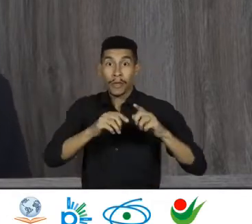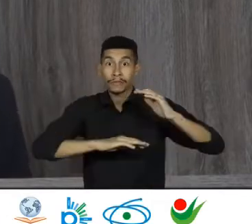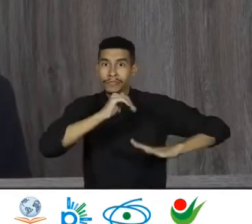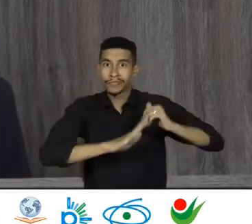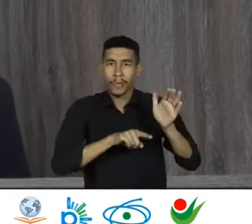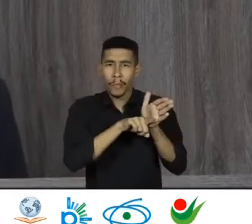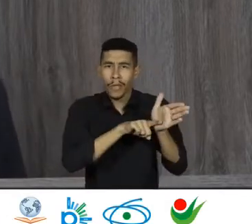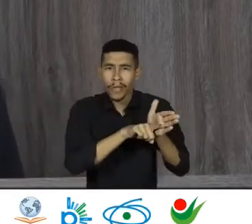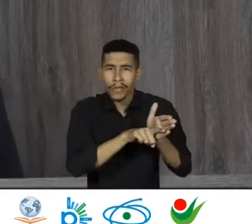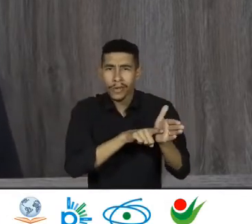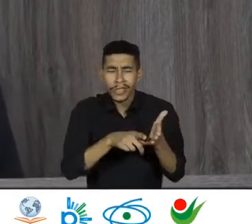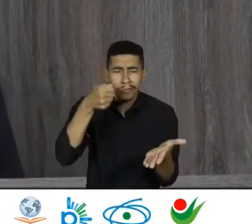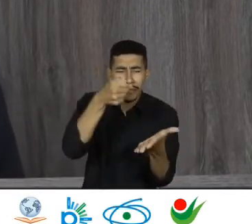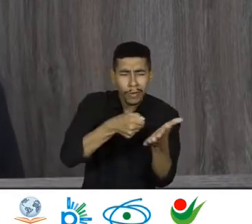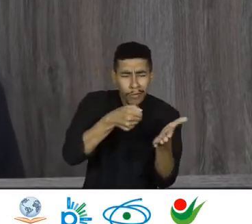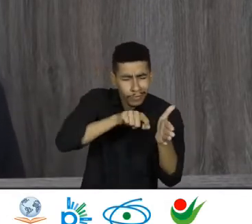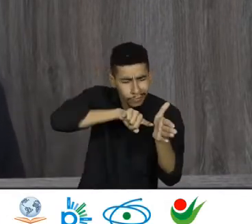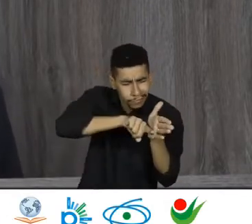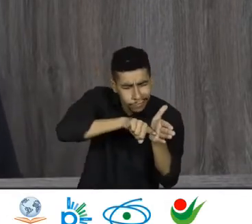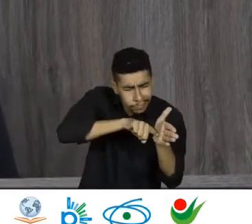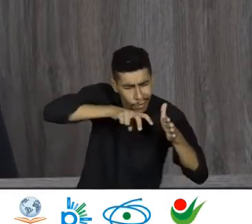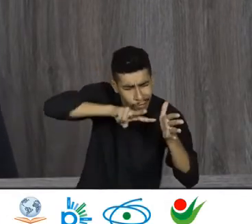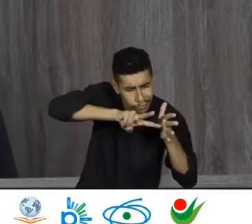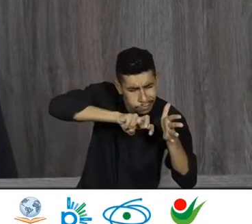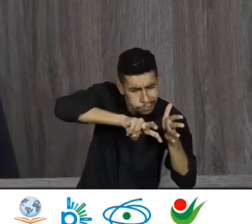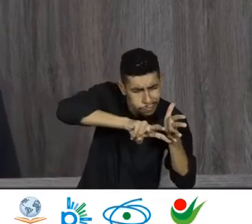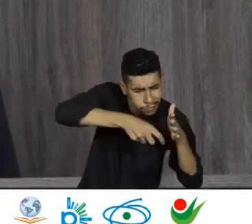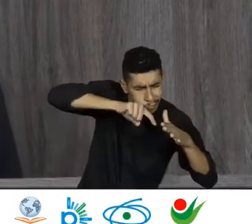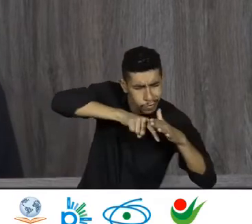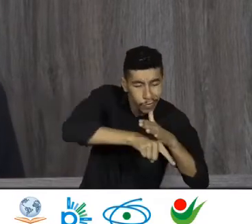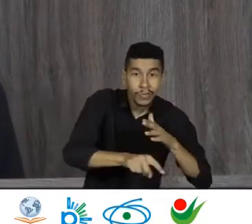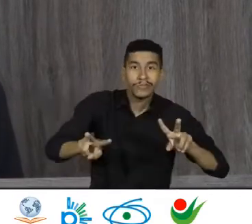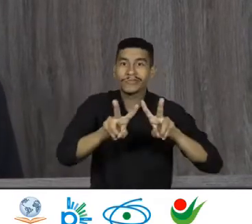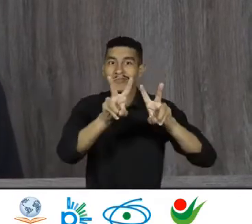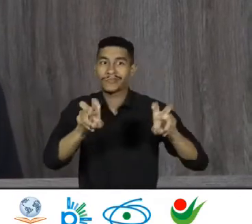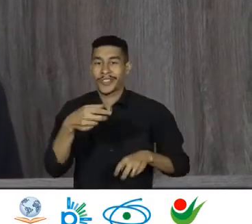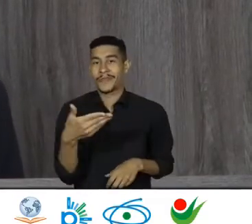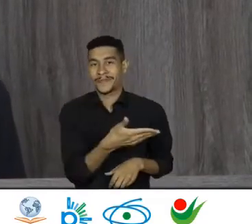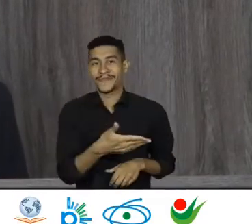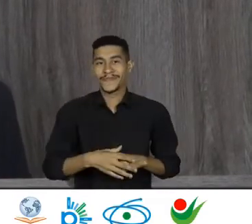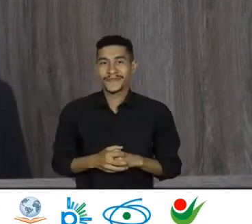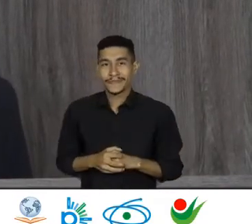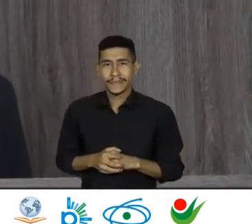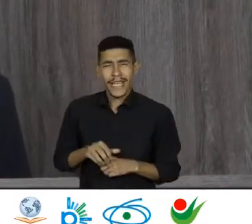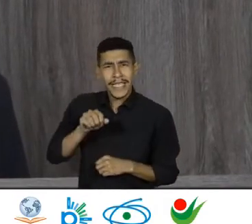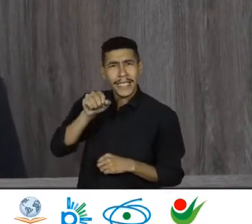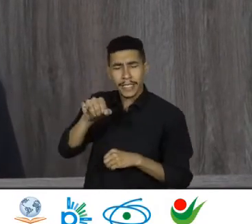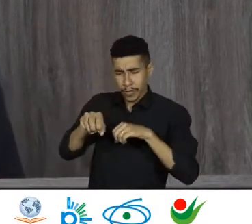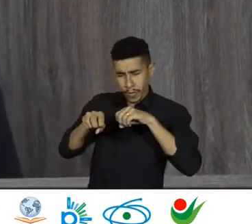que têm se dedicado a estudar os desdobramentos do tema. Se a educação